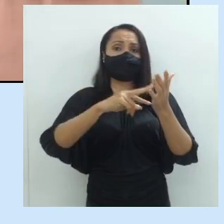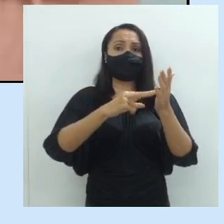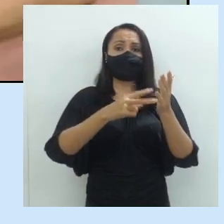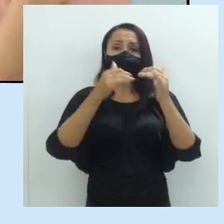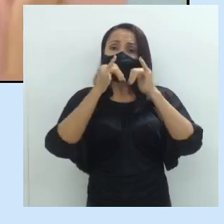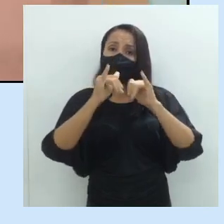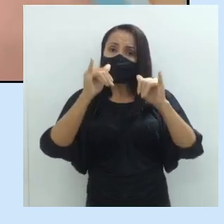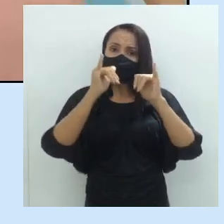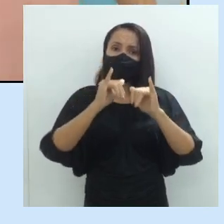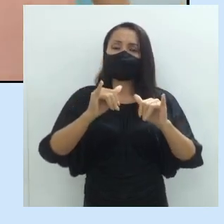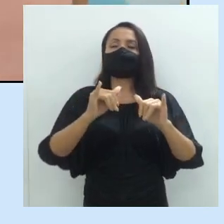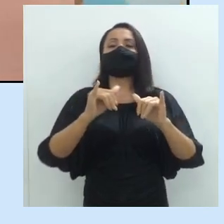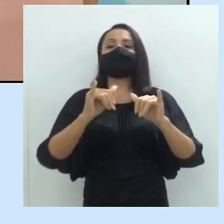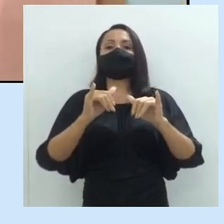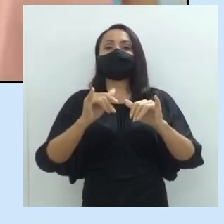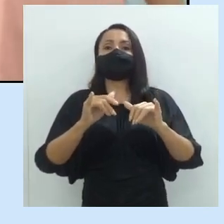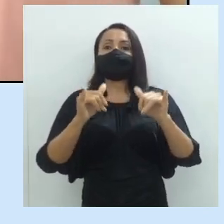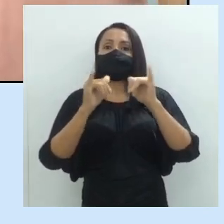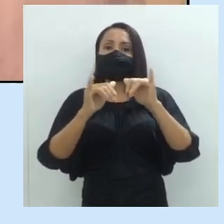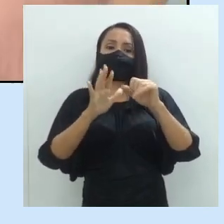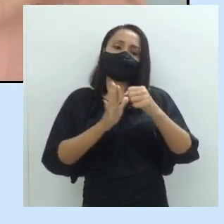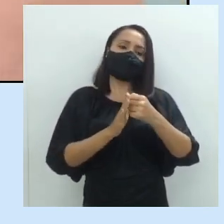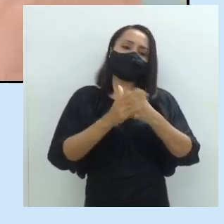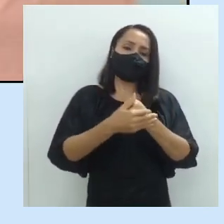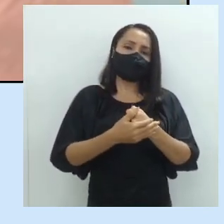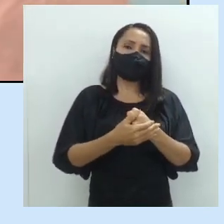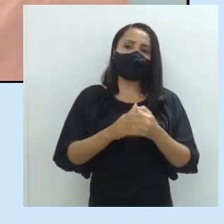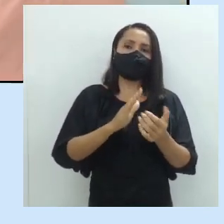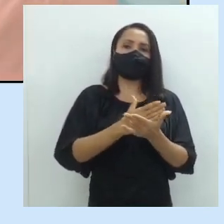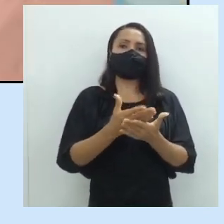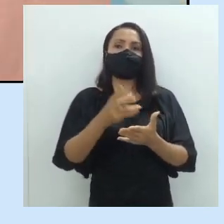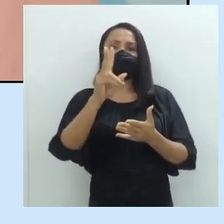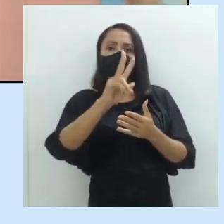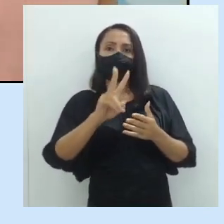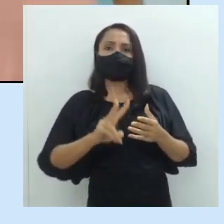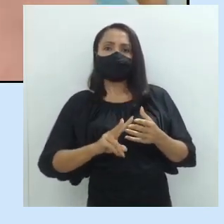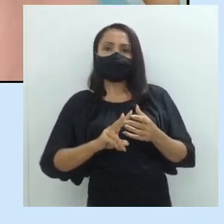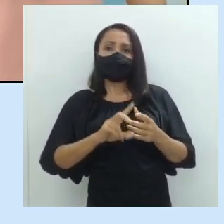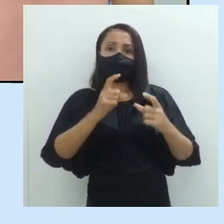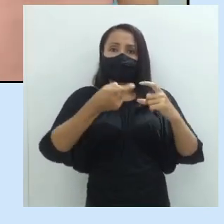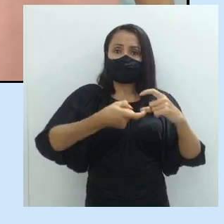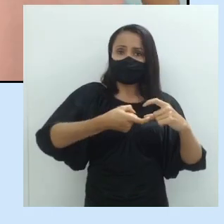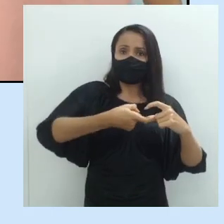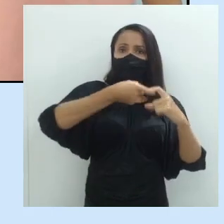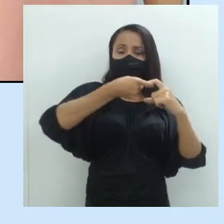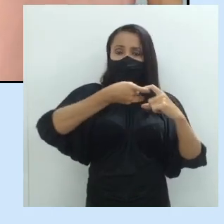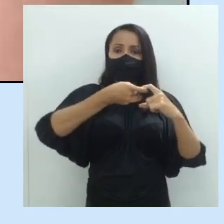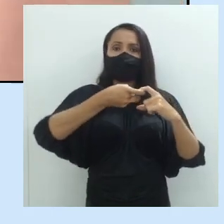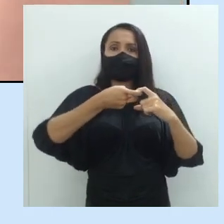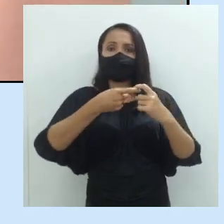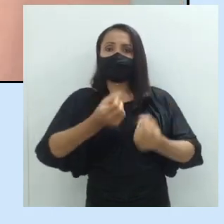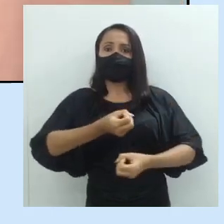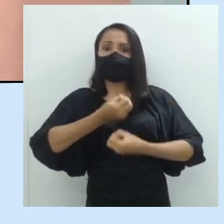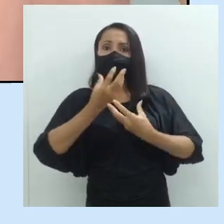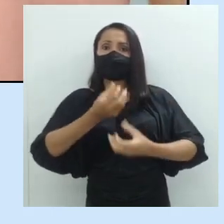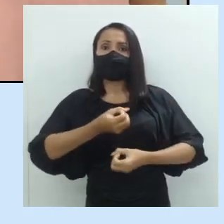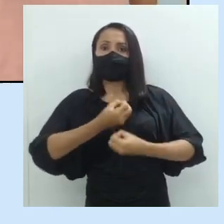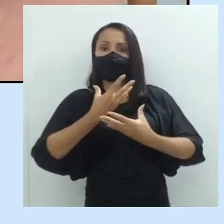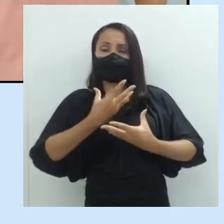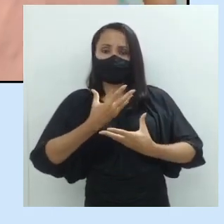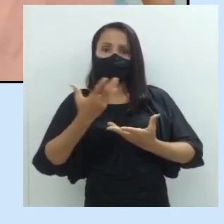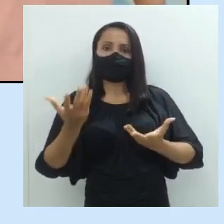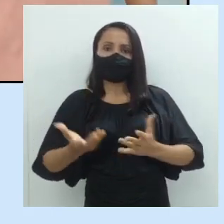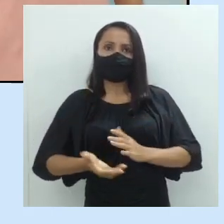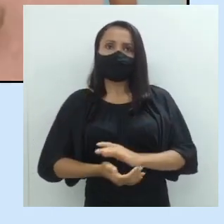que eu disse a vocês que as informações implícitas, muitas vezes, são ancoradas em expressões explícitas.